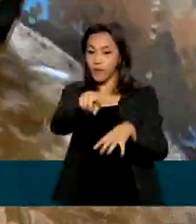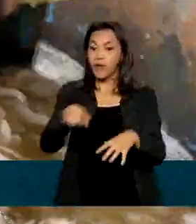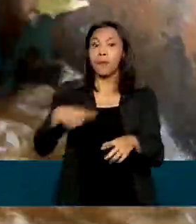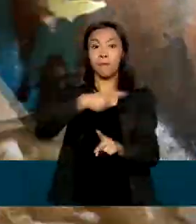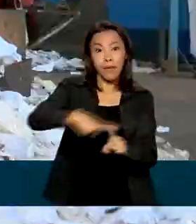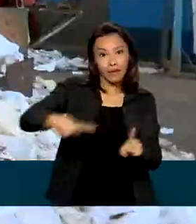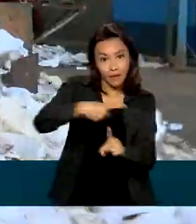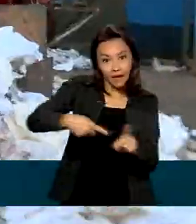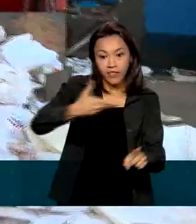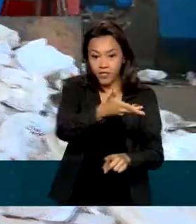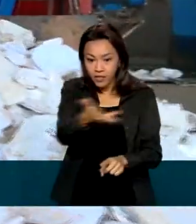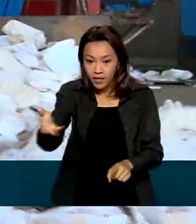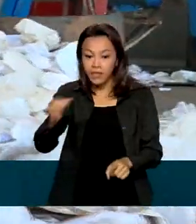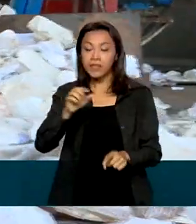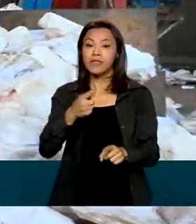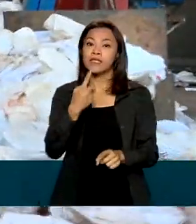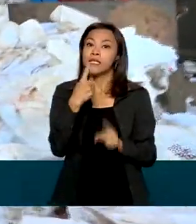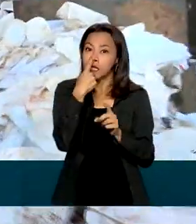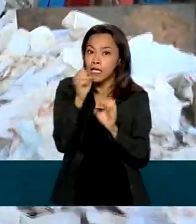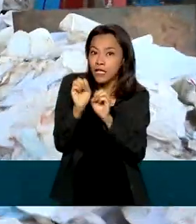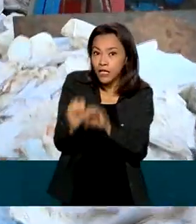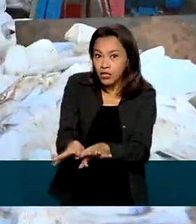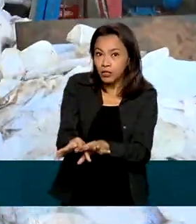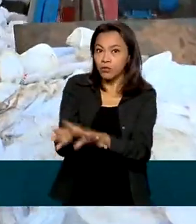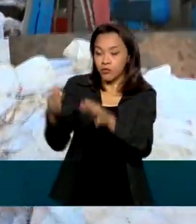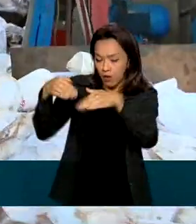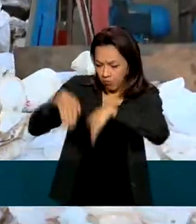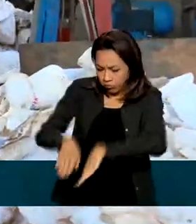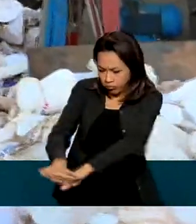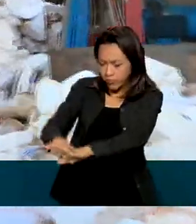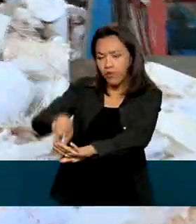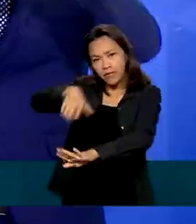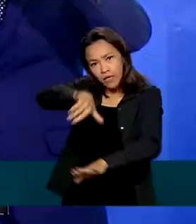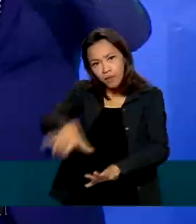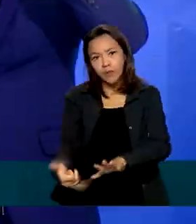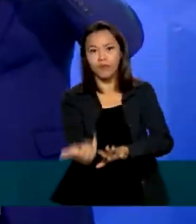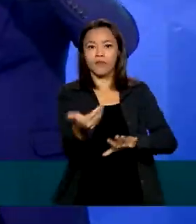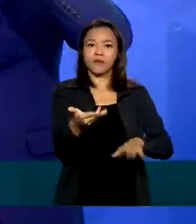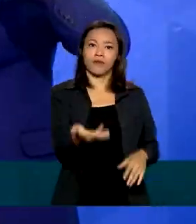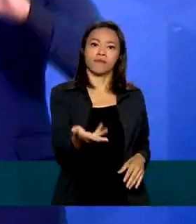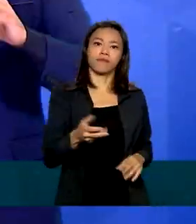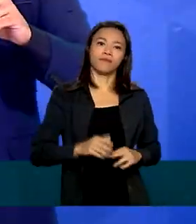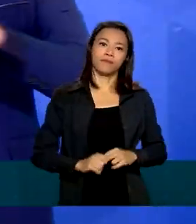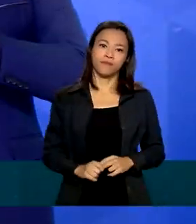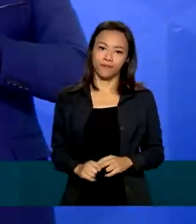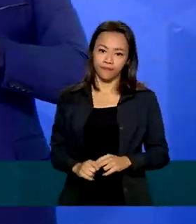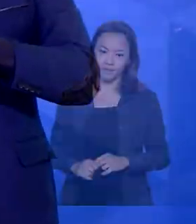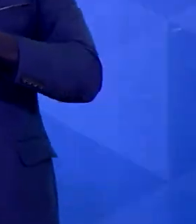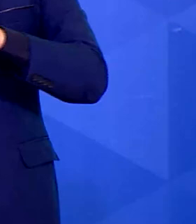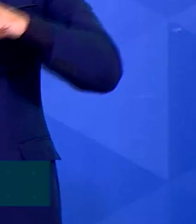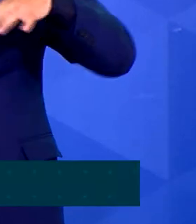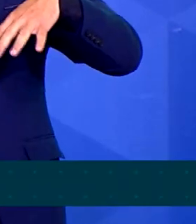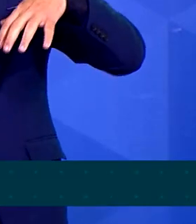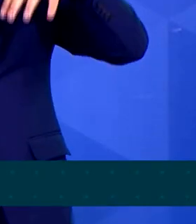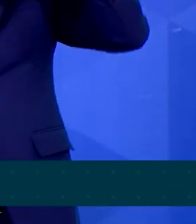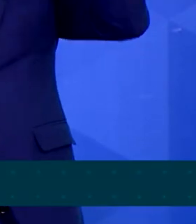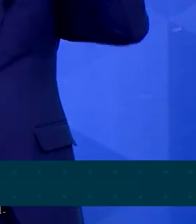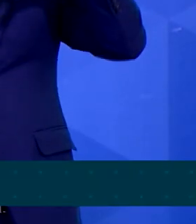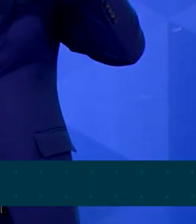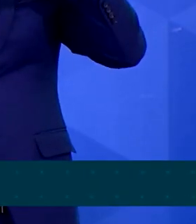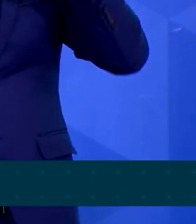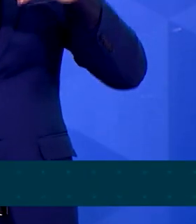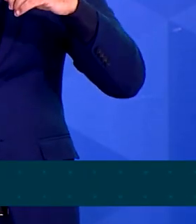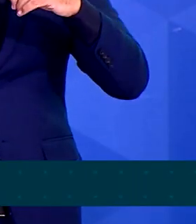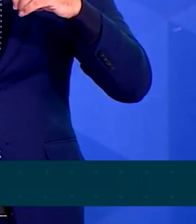do lixo gerado deverá deixar de ser aterrado e ser reaproveitado. Lixo é poluição, lixo é degradação, especialmente